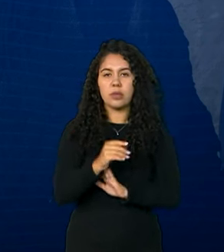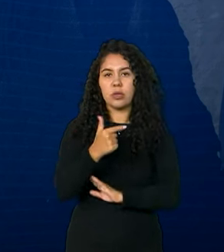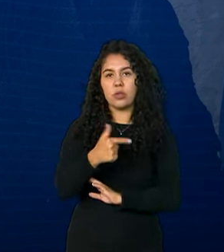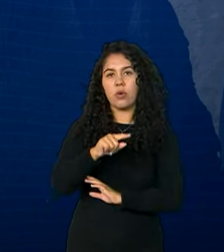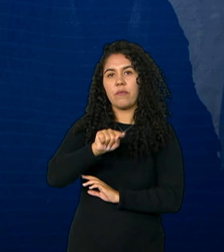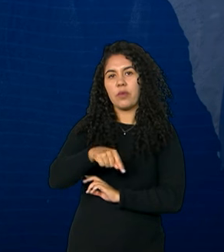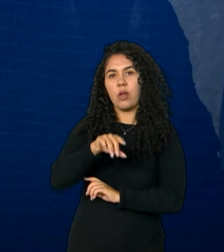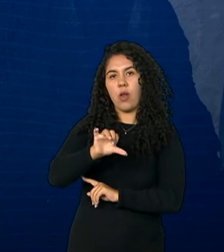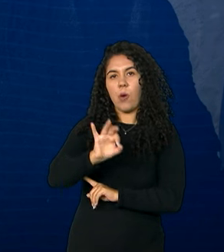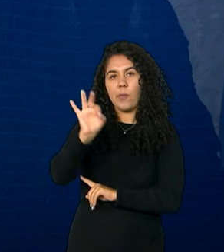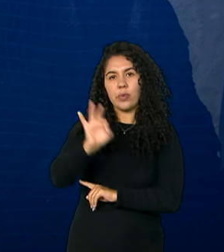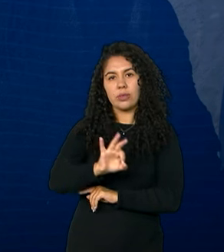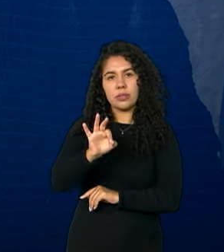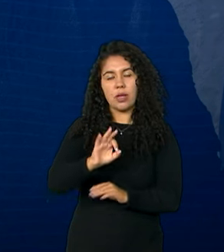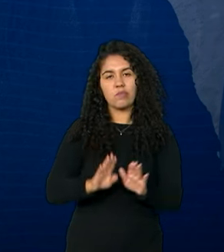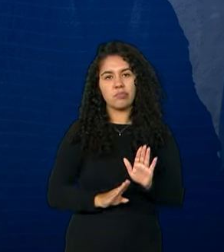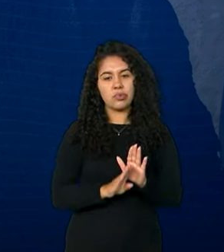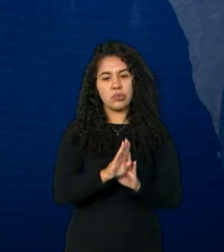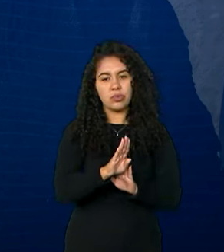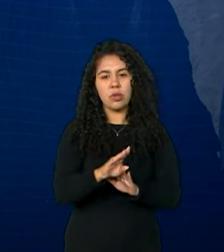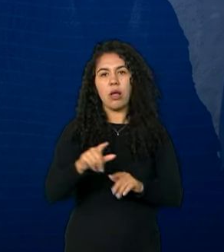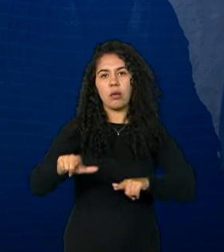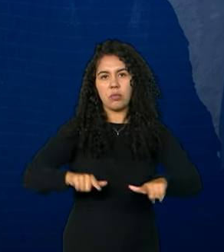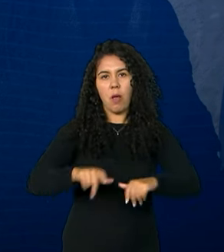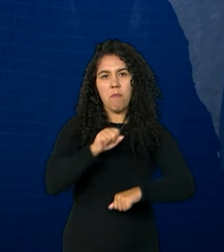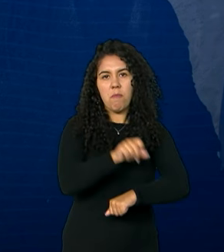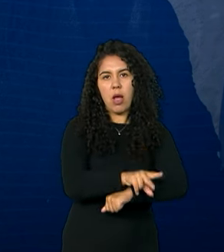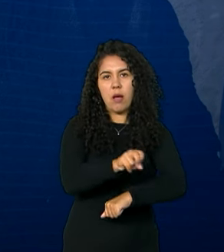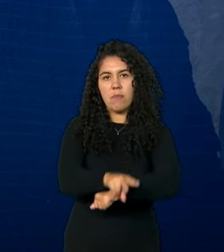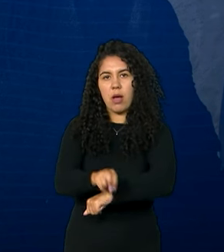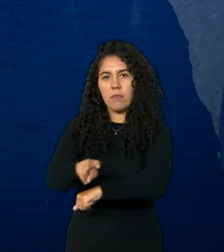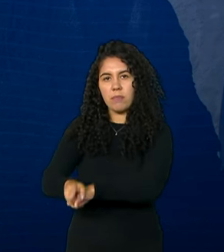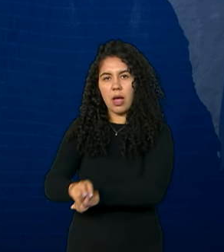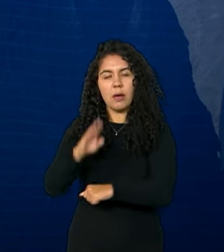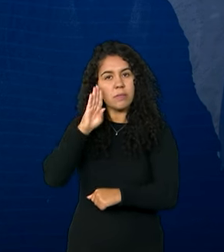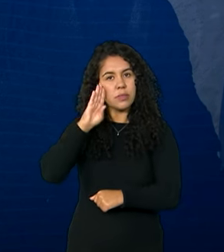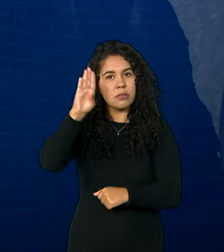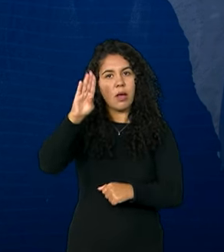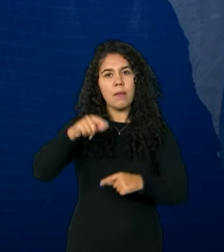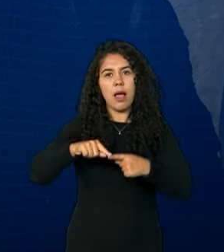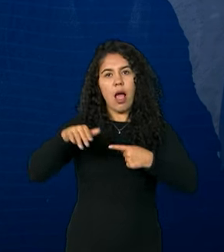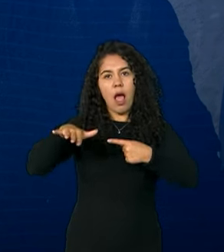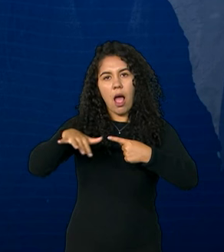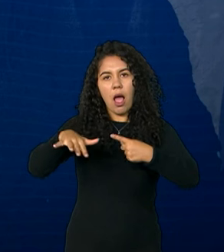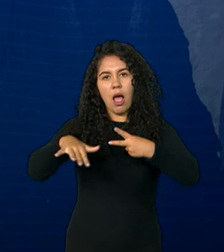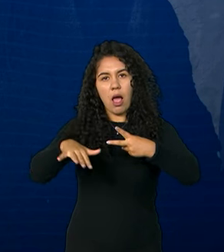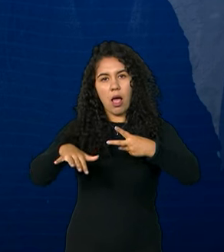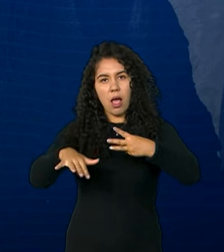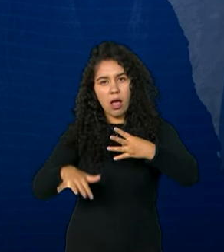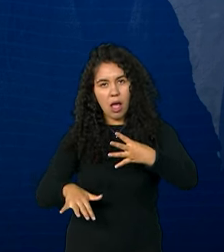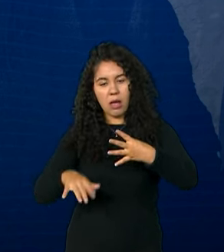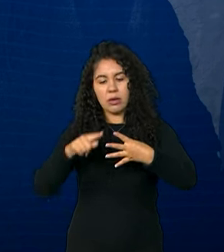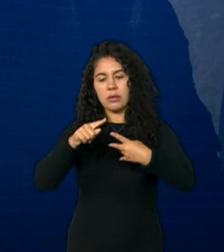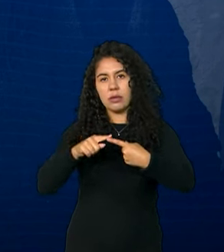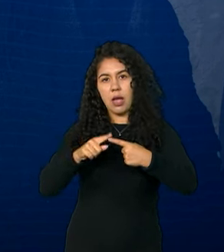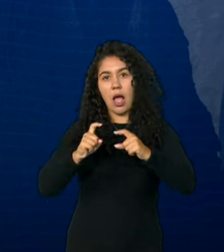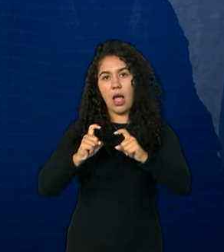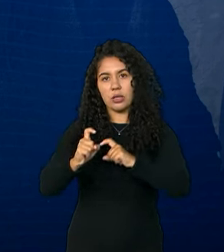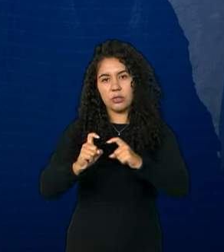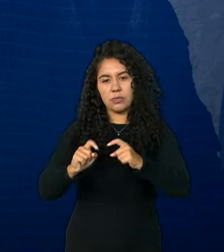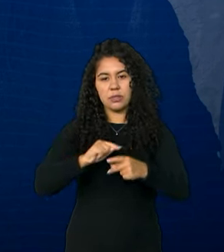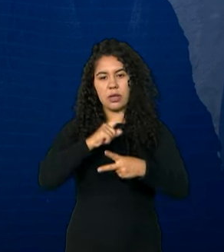quatro das cinco atividades em alta, o segmento de serviços profissionais, administrativos e